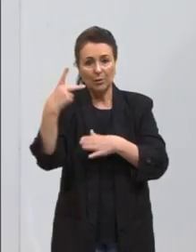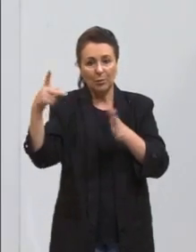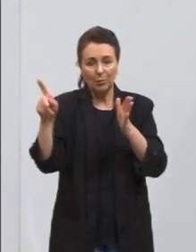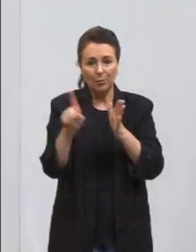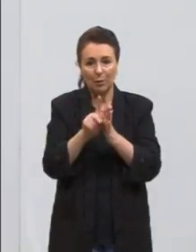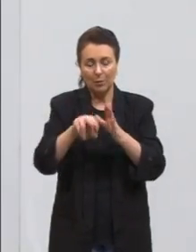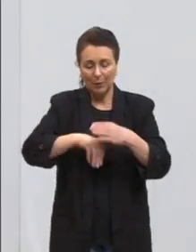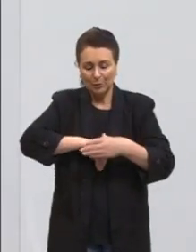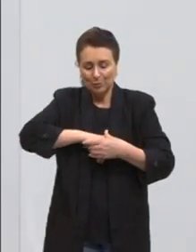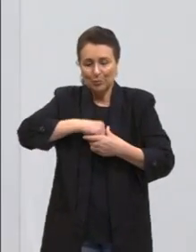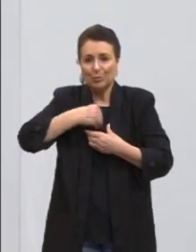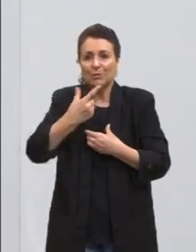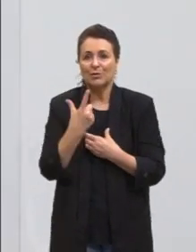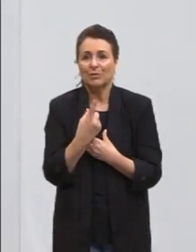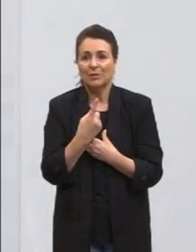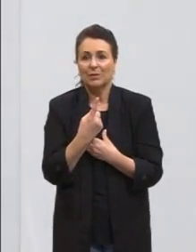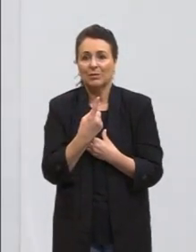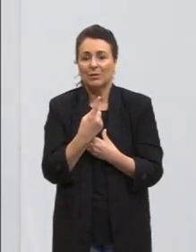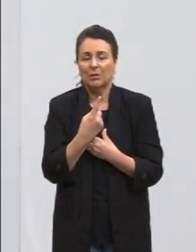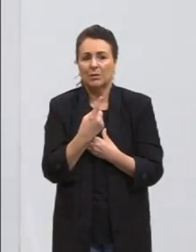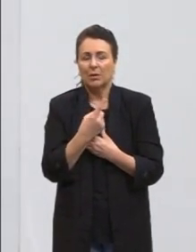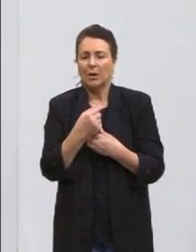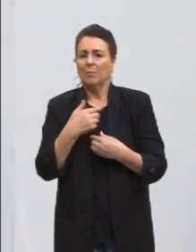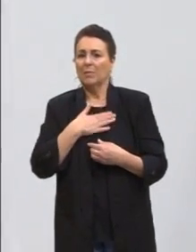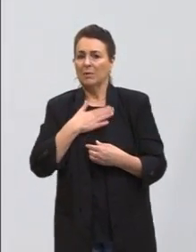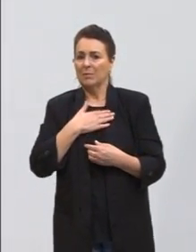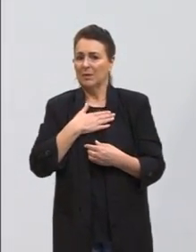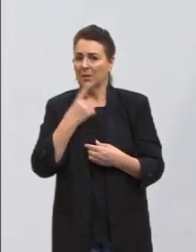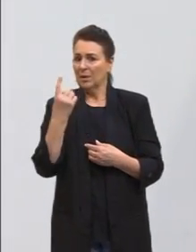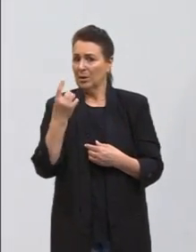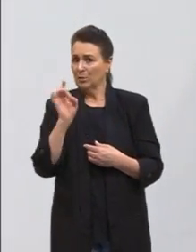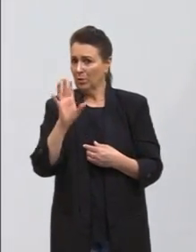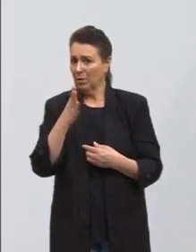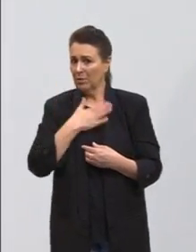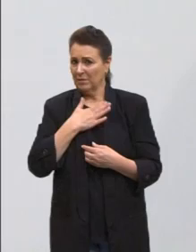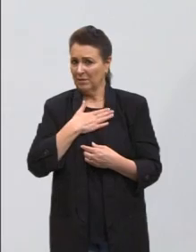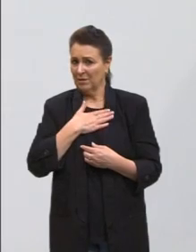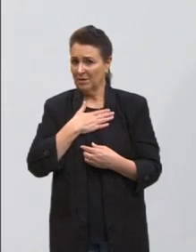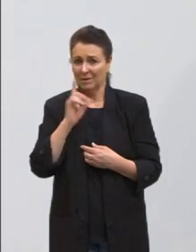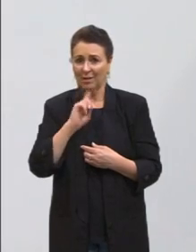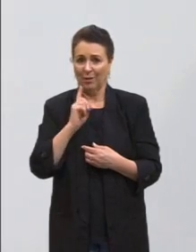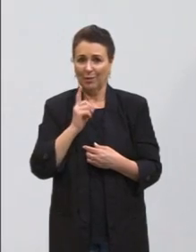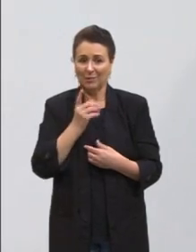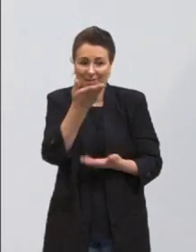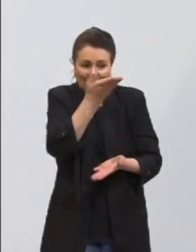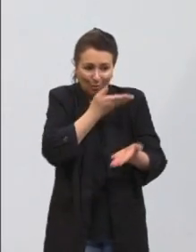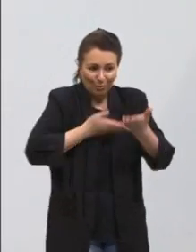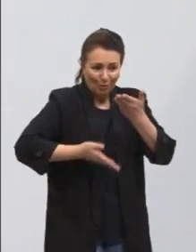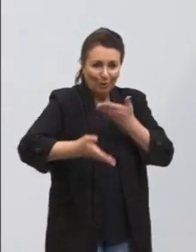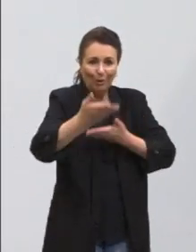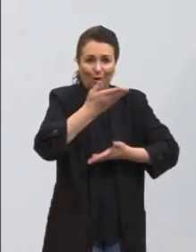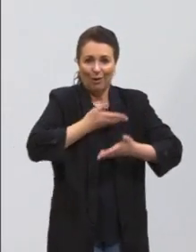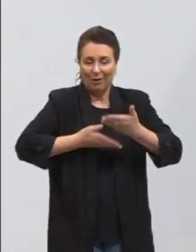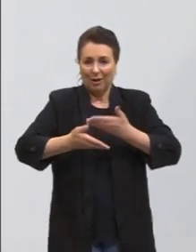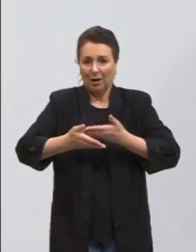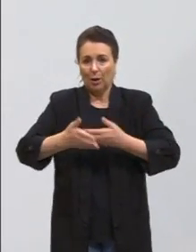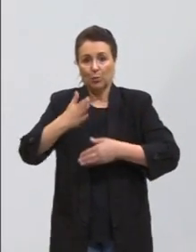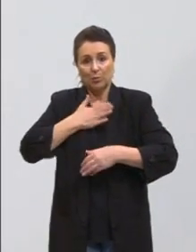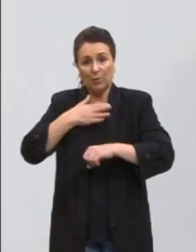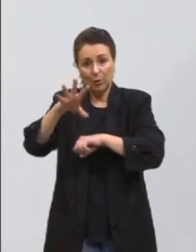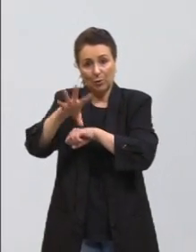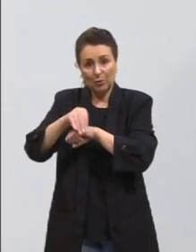que apenas a minha subjetividade não basta. é preciso a intersubjetividade. Os meus conhecimentos eu preciso